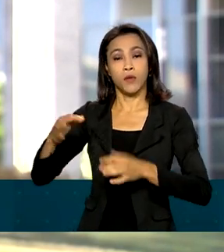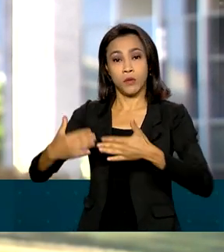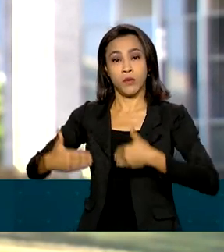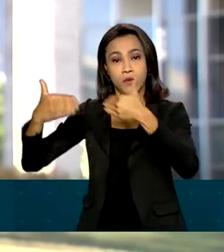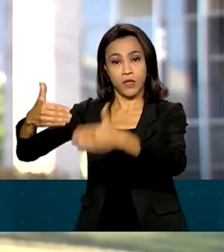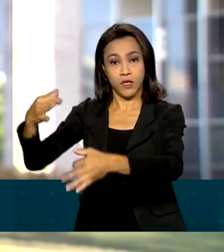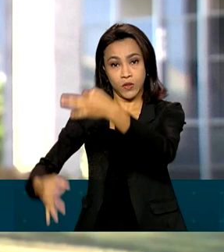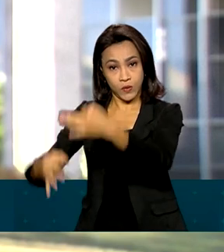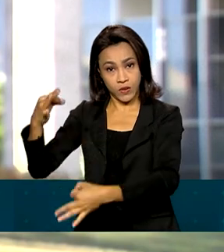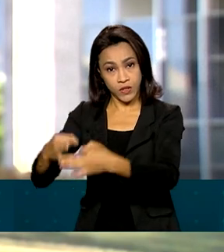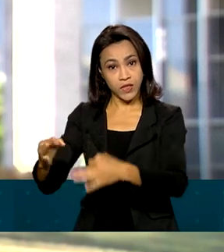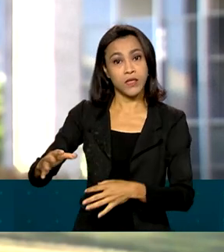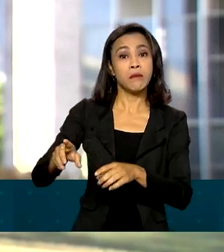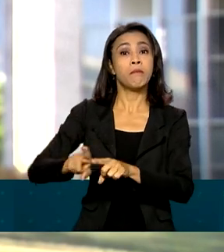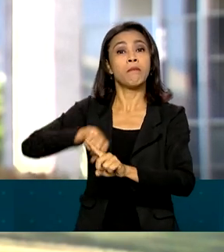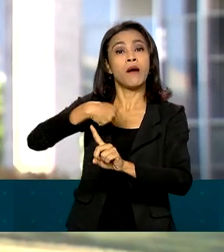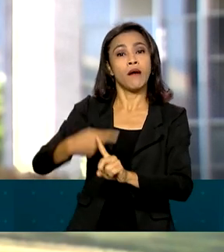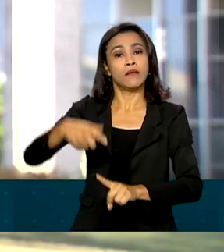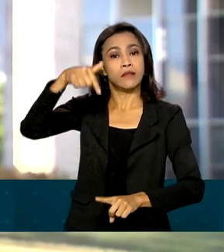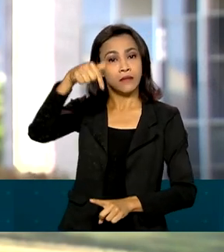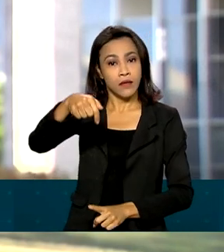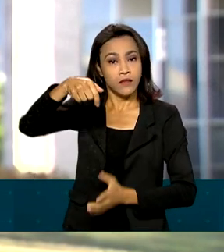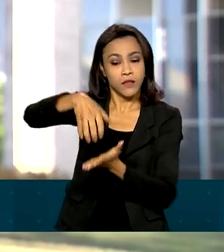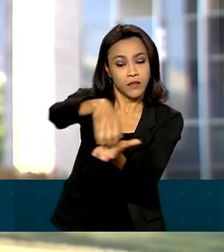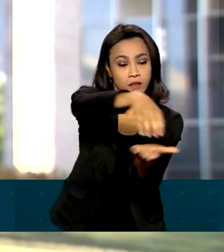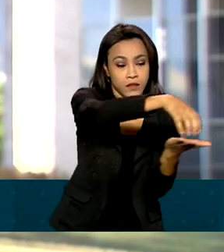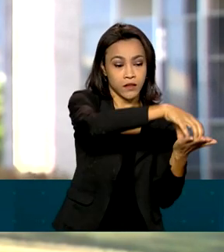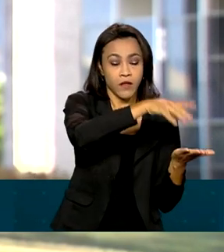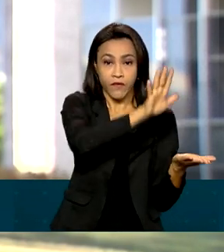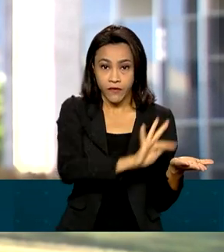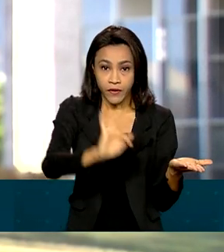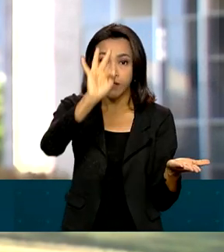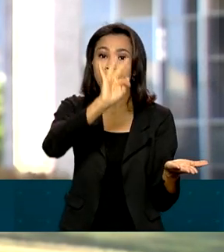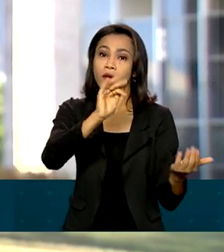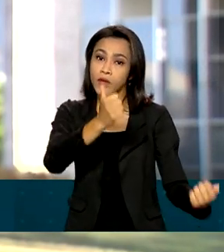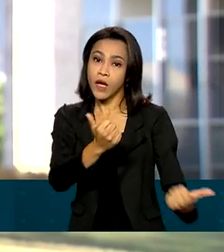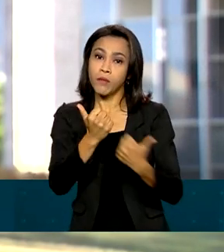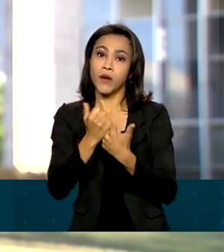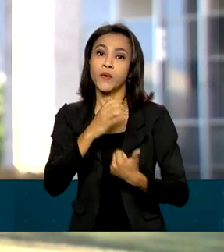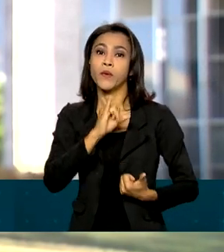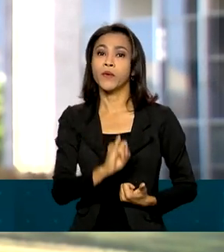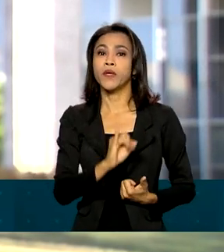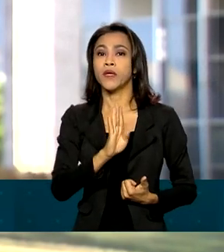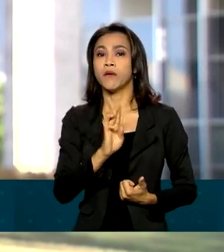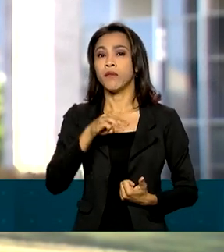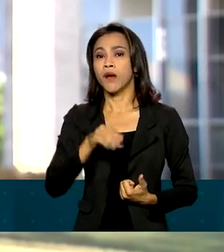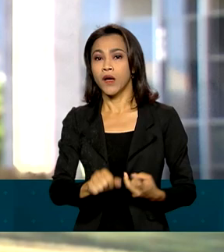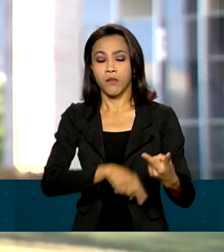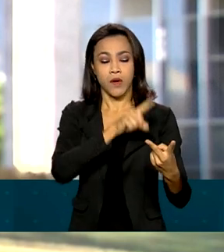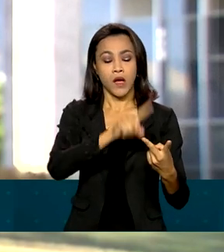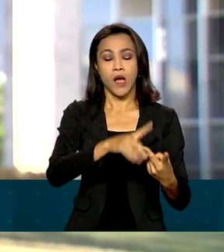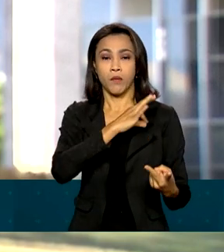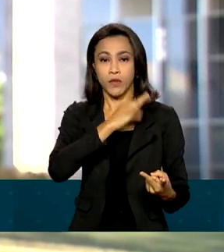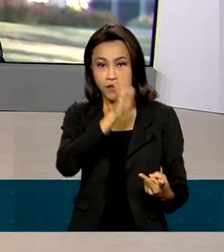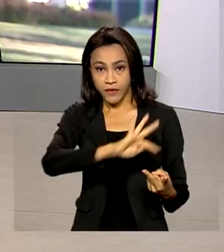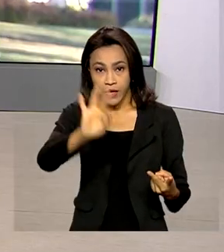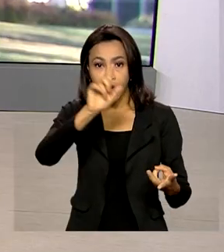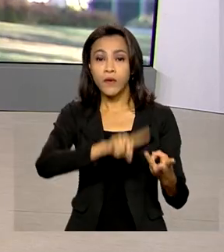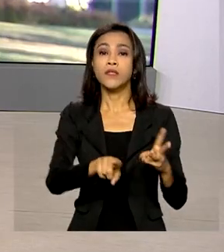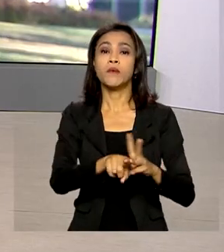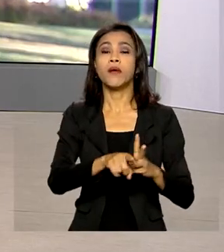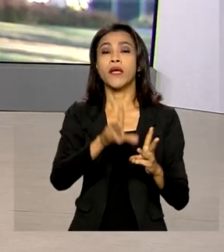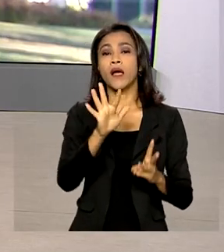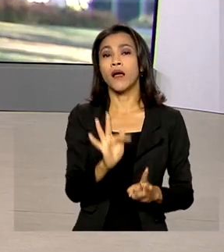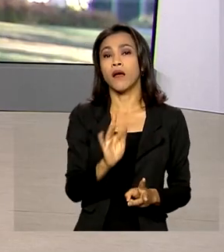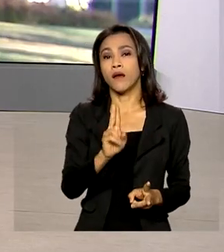Sete instituições federais participam dessa operação, entre elas o IBAMA, a Polícia Federal e também a FUNAI. Renata, com você. Tá